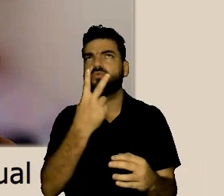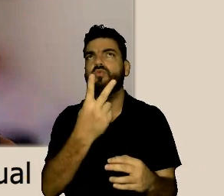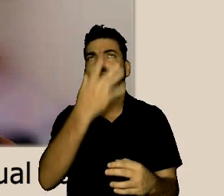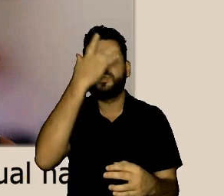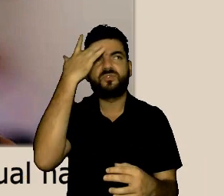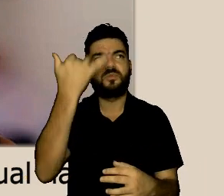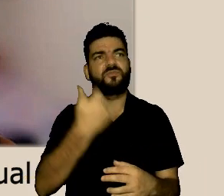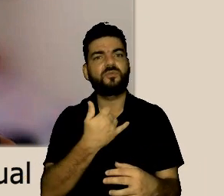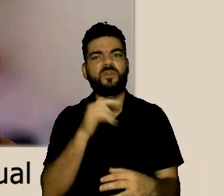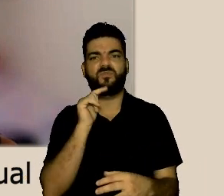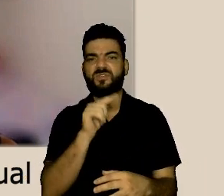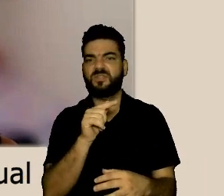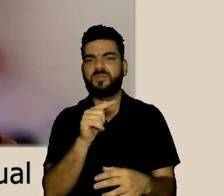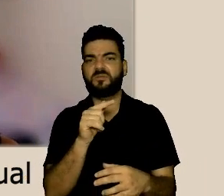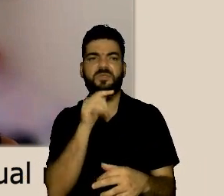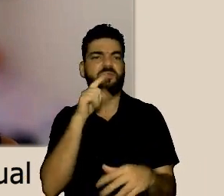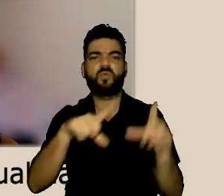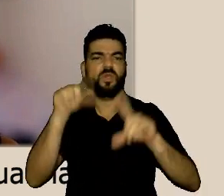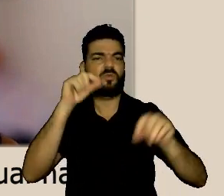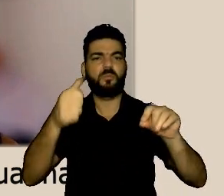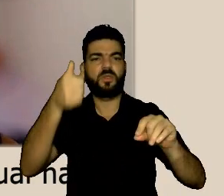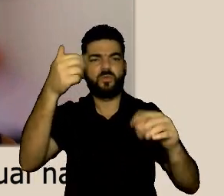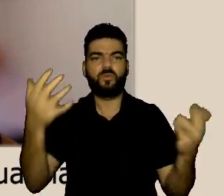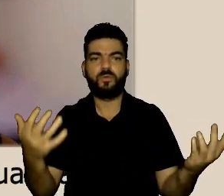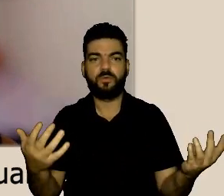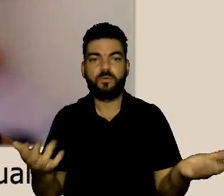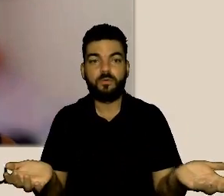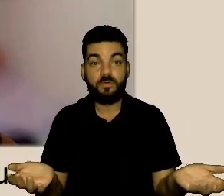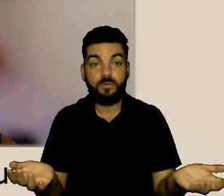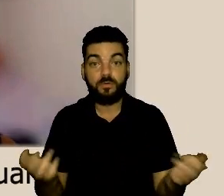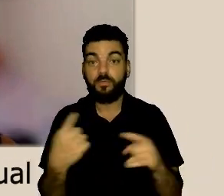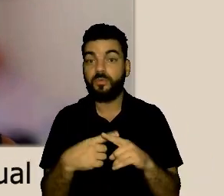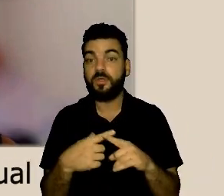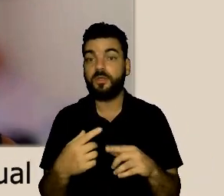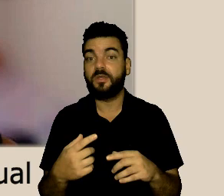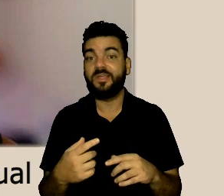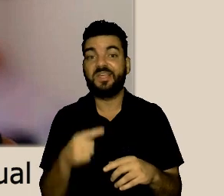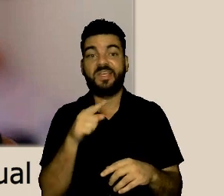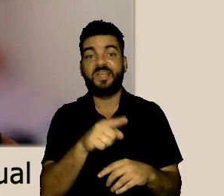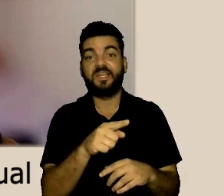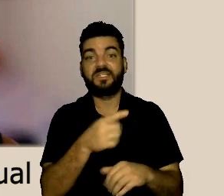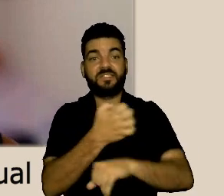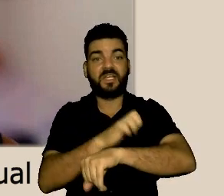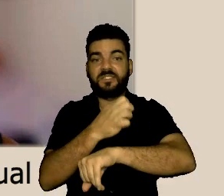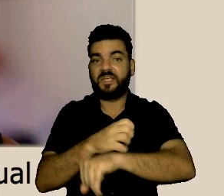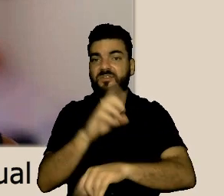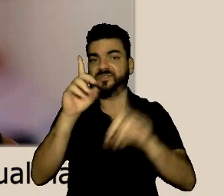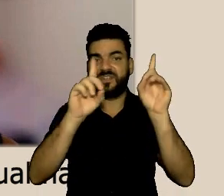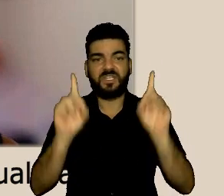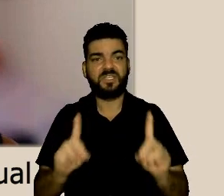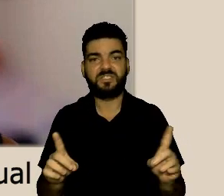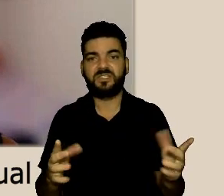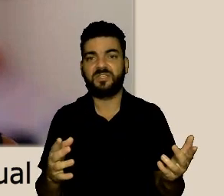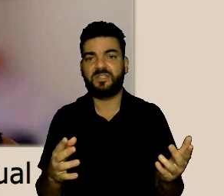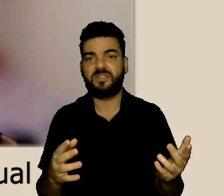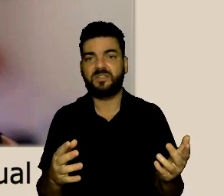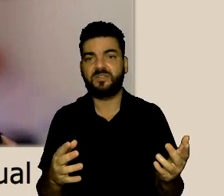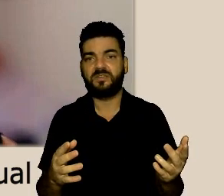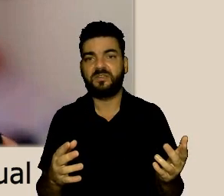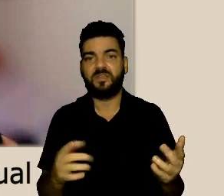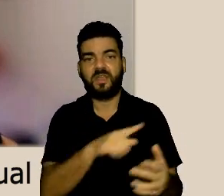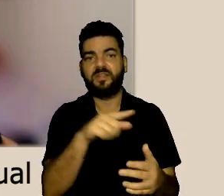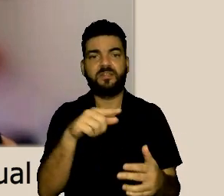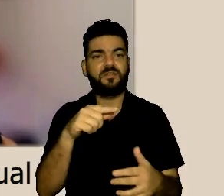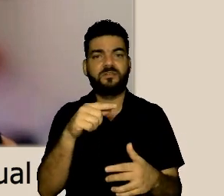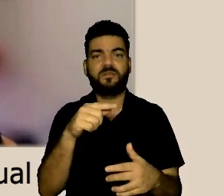deficiência e eu tive dois colaboradores que falaram assim vocês podiam ter selecionado melhor porque